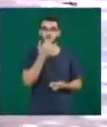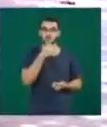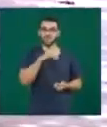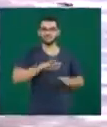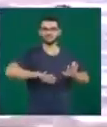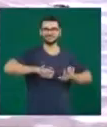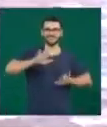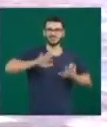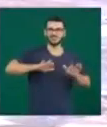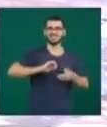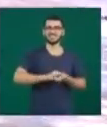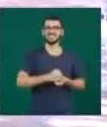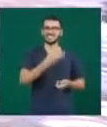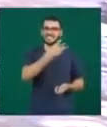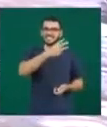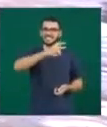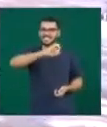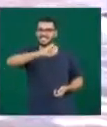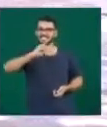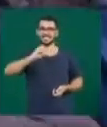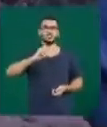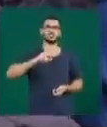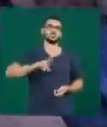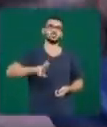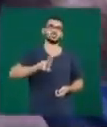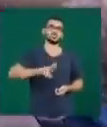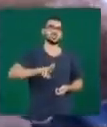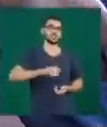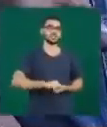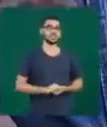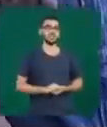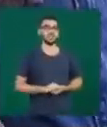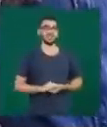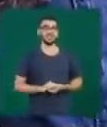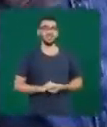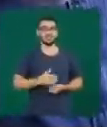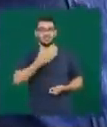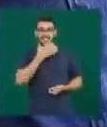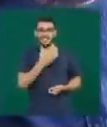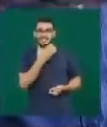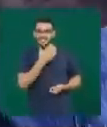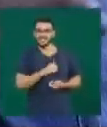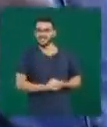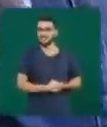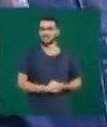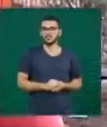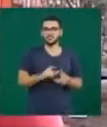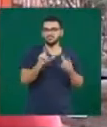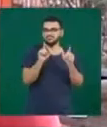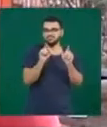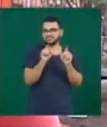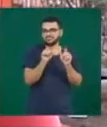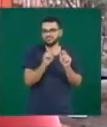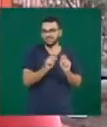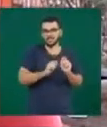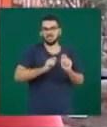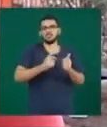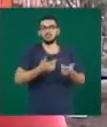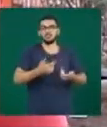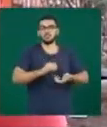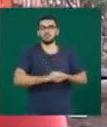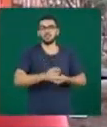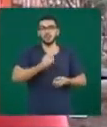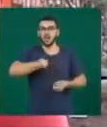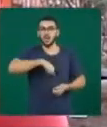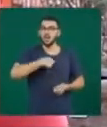preciso, em média, 300 quilos de ração. No fim de ano, o número de doações diminui. E nós precisamos de